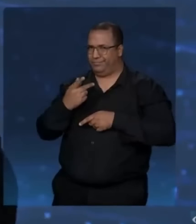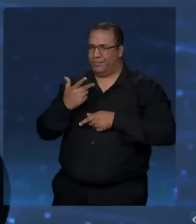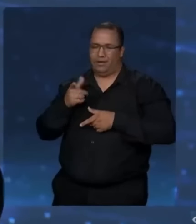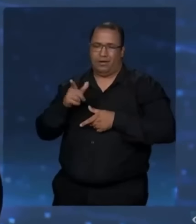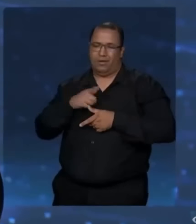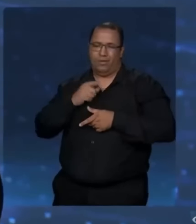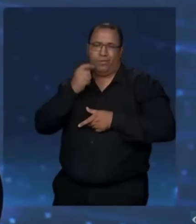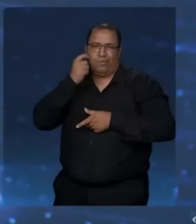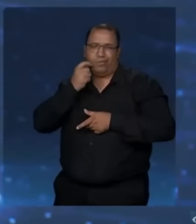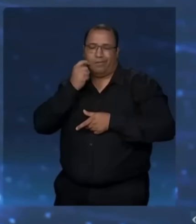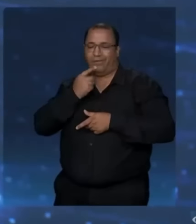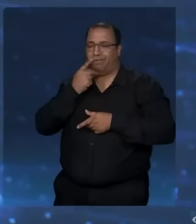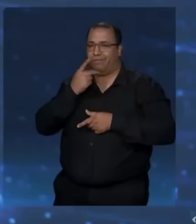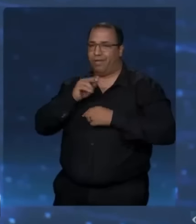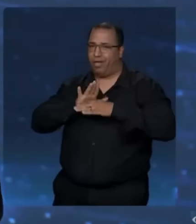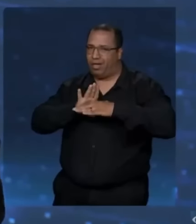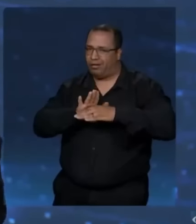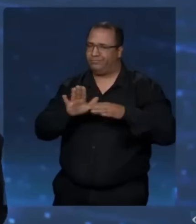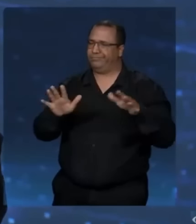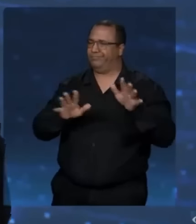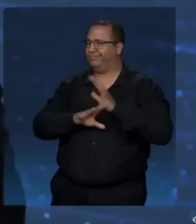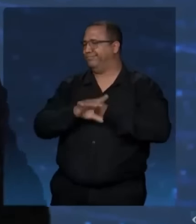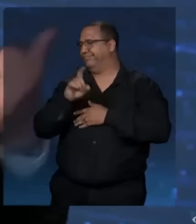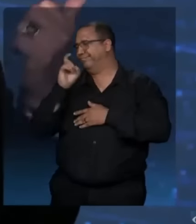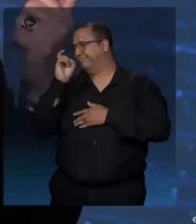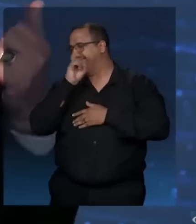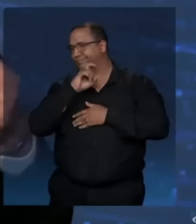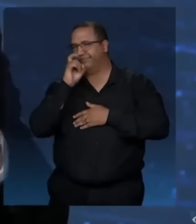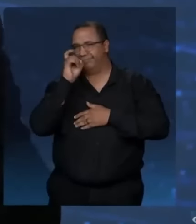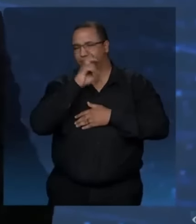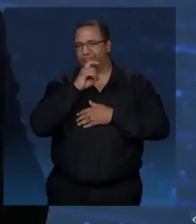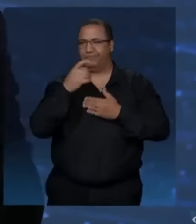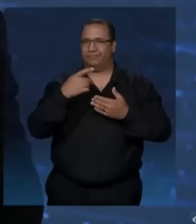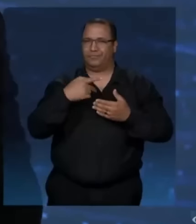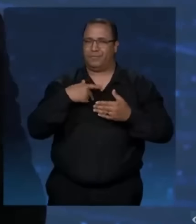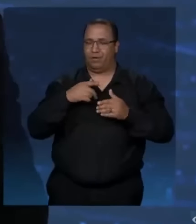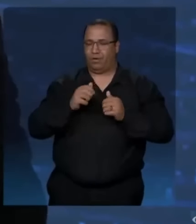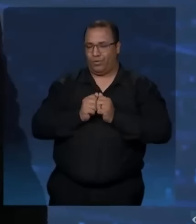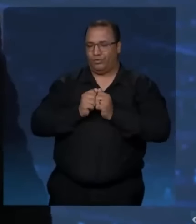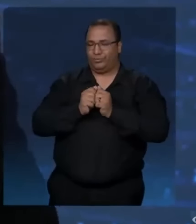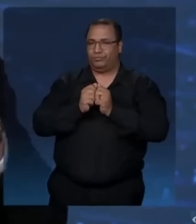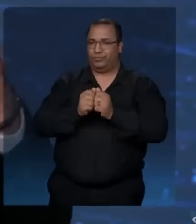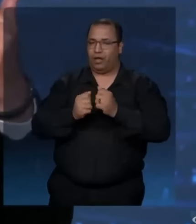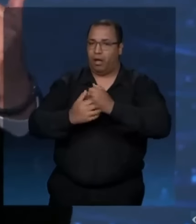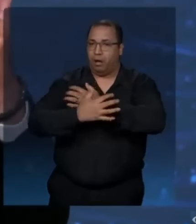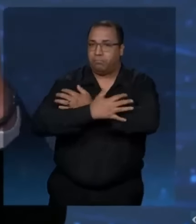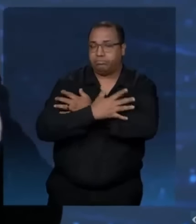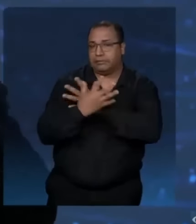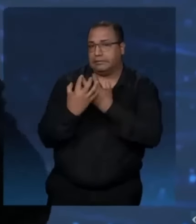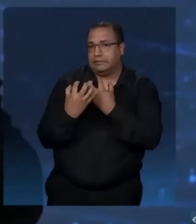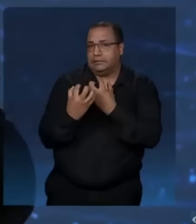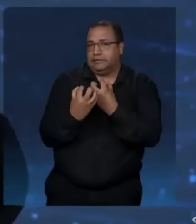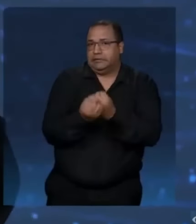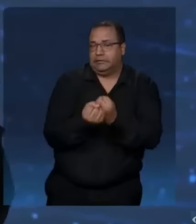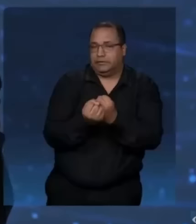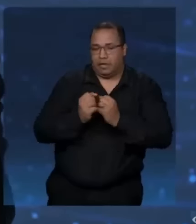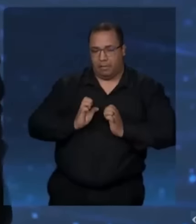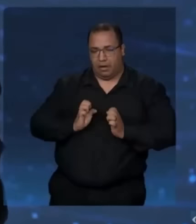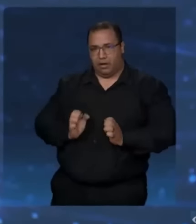de gente mal acompanhada, ele citou e você anda de braço dados lá na comissão de ética